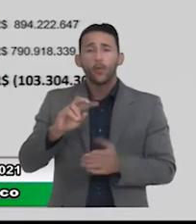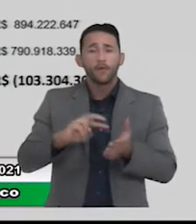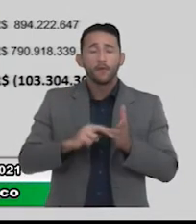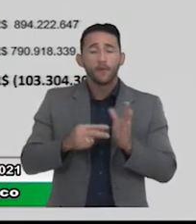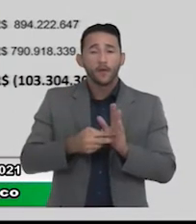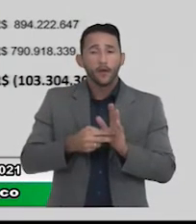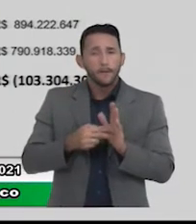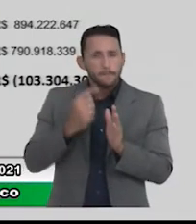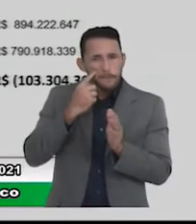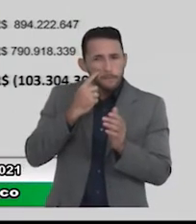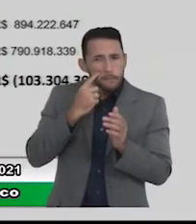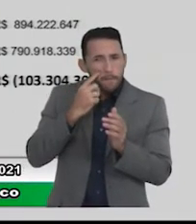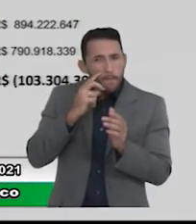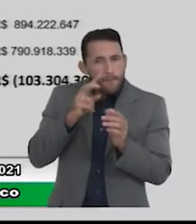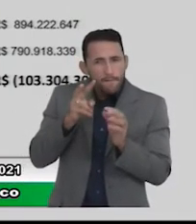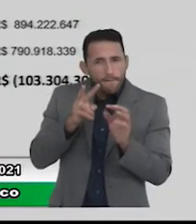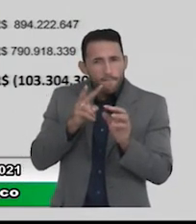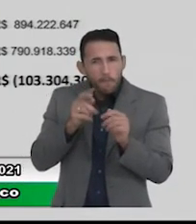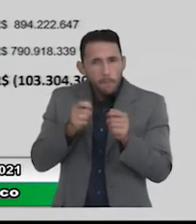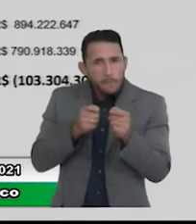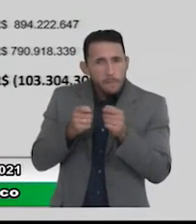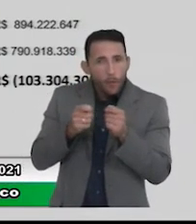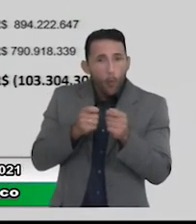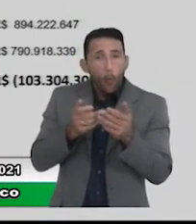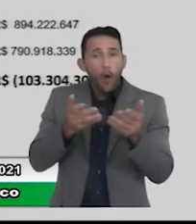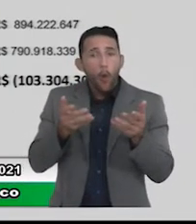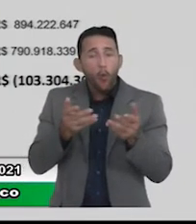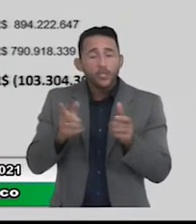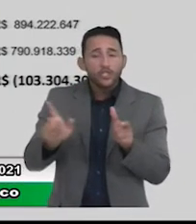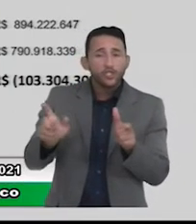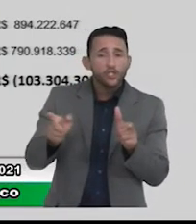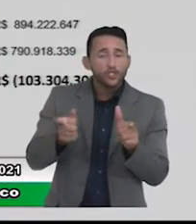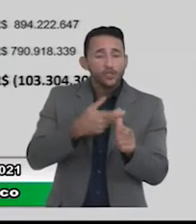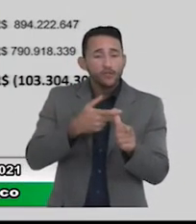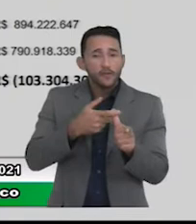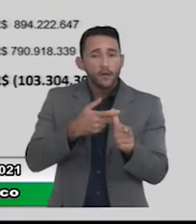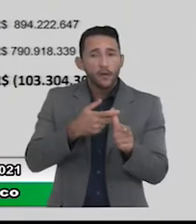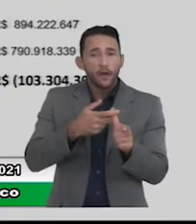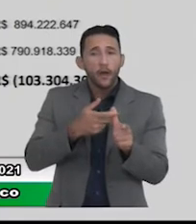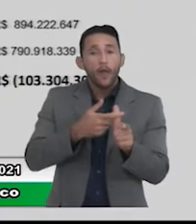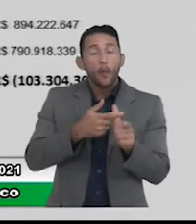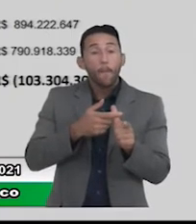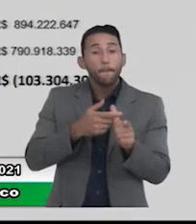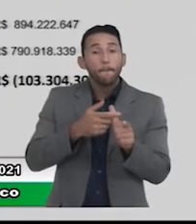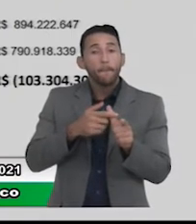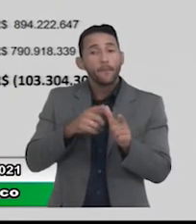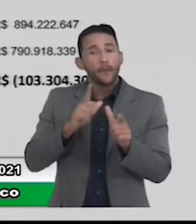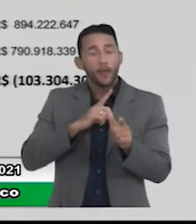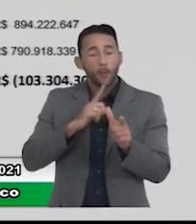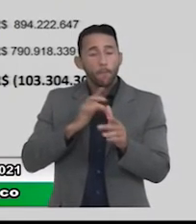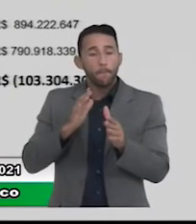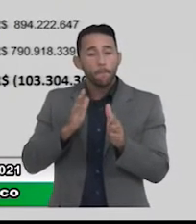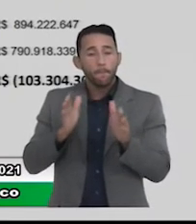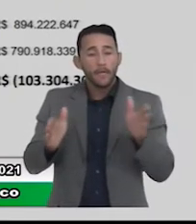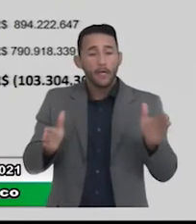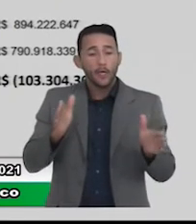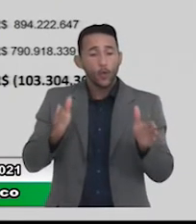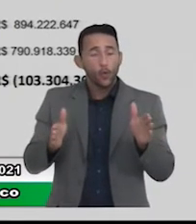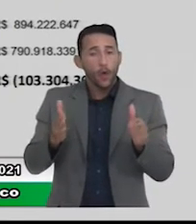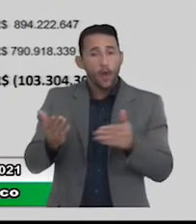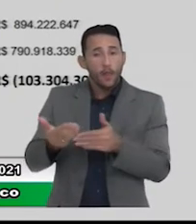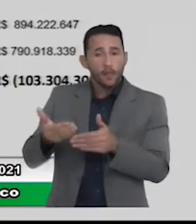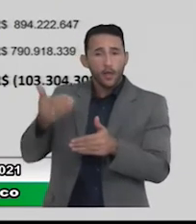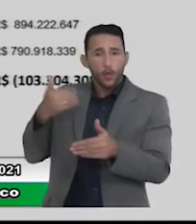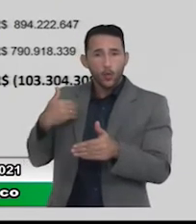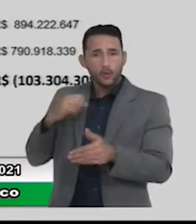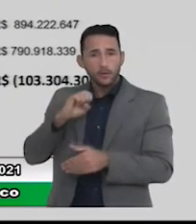da dívida. O objetivo dele é medir a evolução da dívida de um período em relação ao período anterior. Então, vocês estão vendo que o resultado primário, o resultado